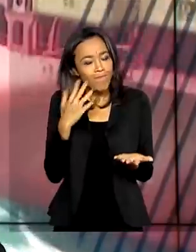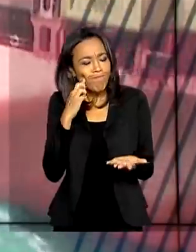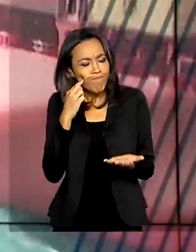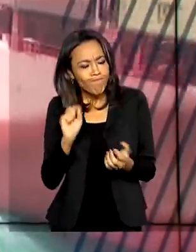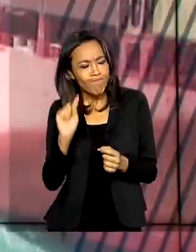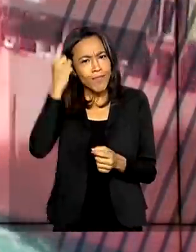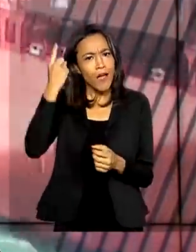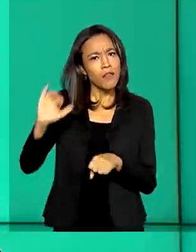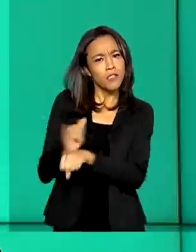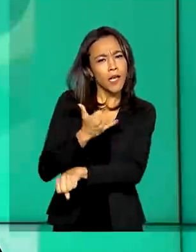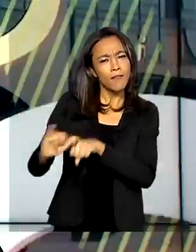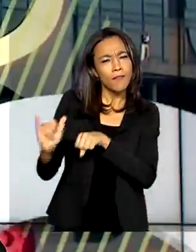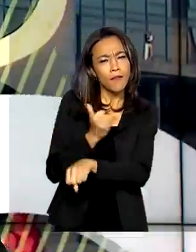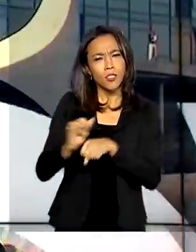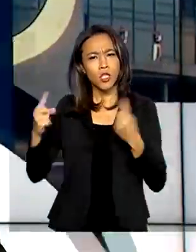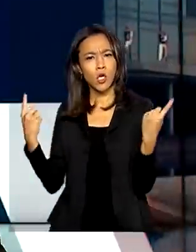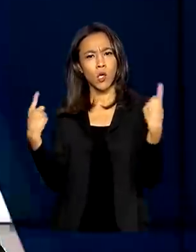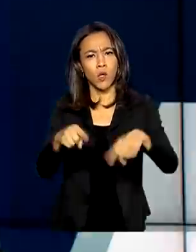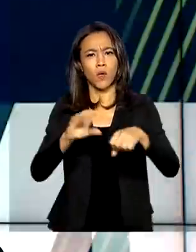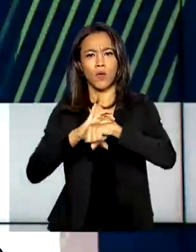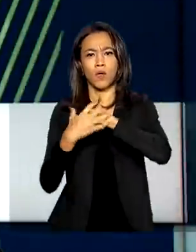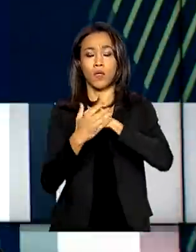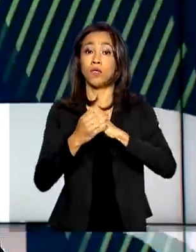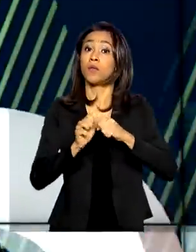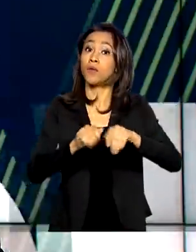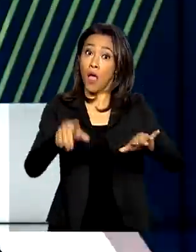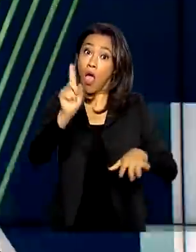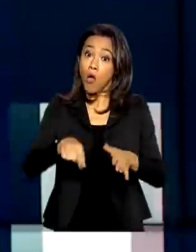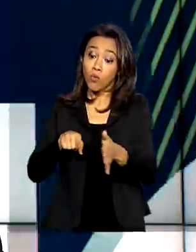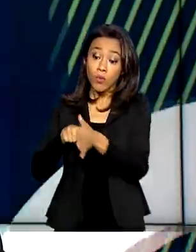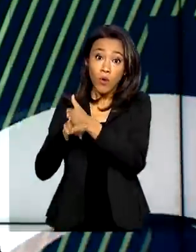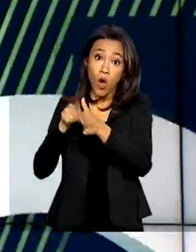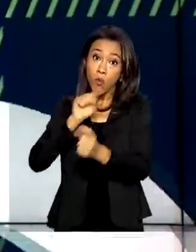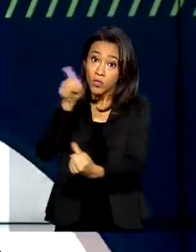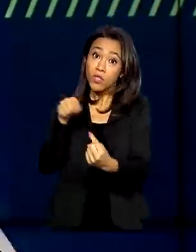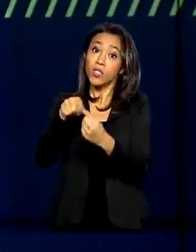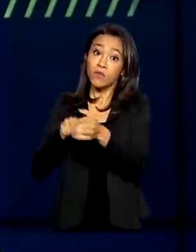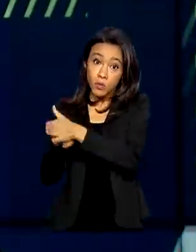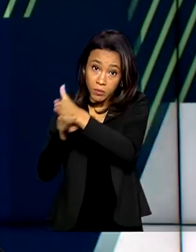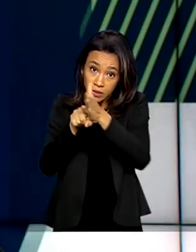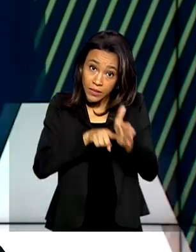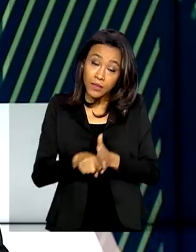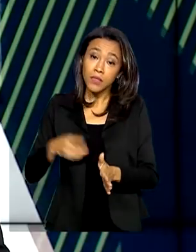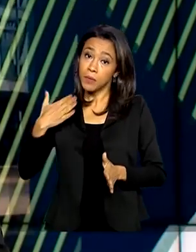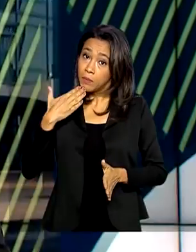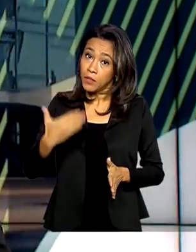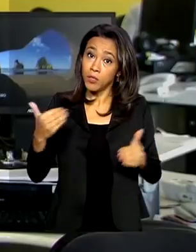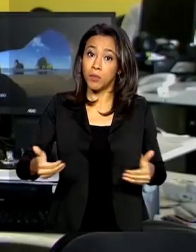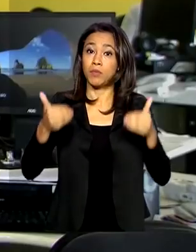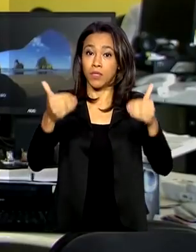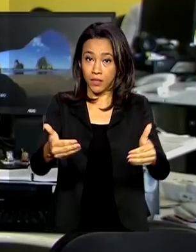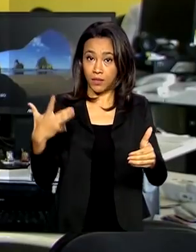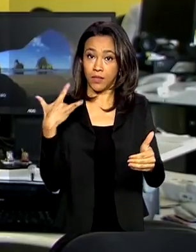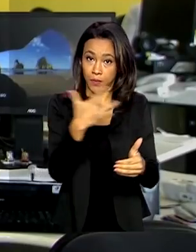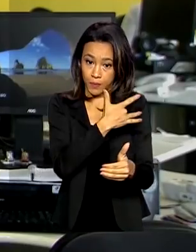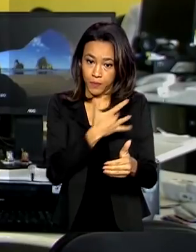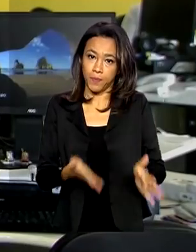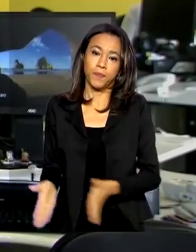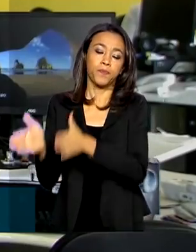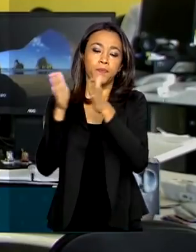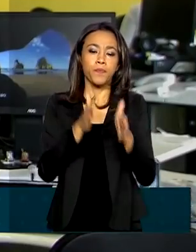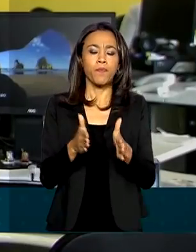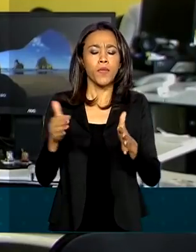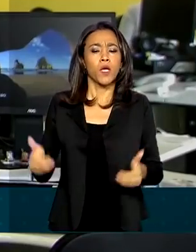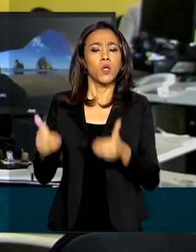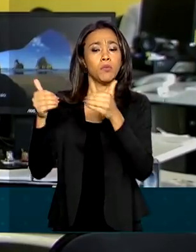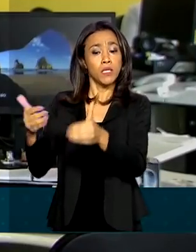medidas de enfrentamento. Esse é o objetivo de um estudo encomendado pelo Ministério da Saúde. O Ministério da